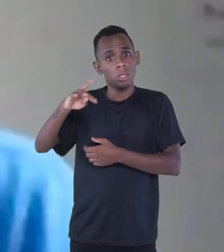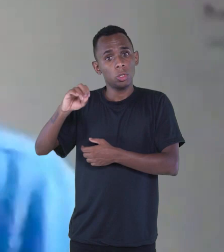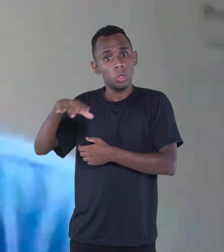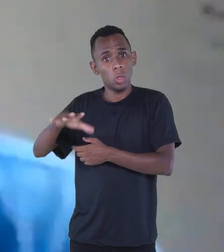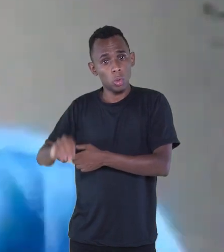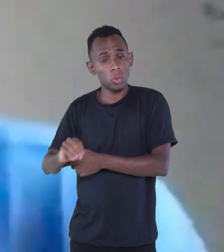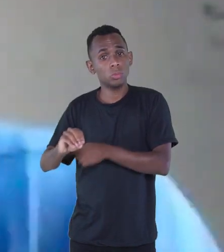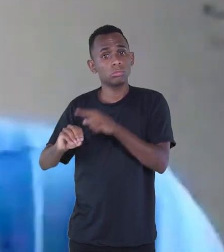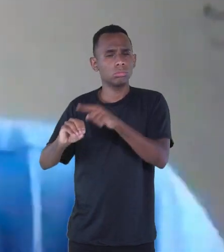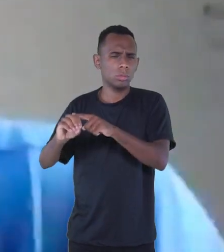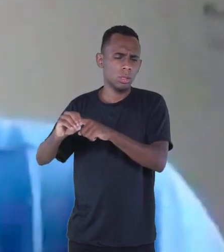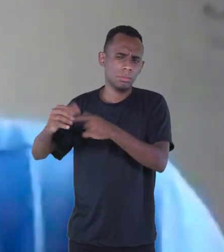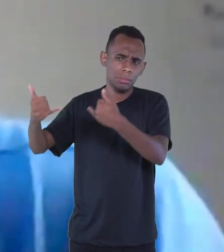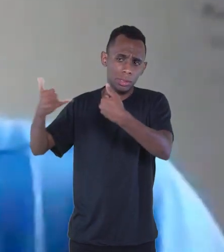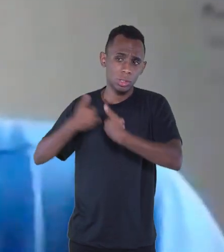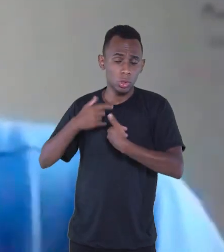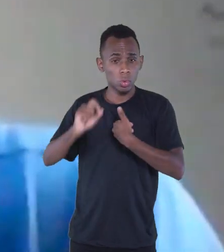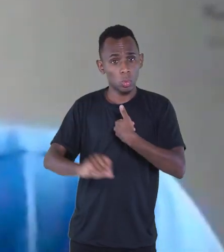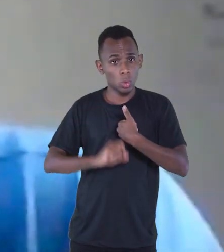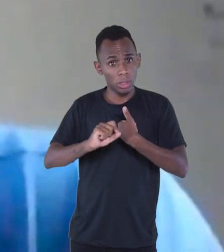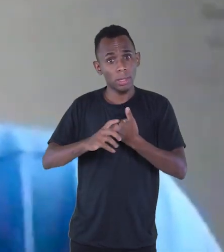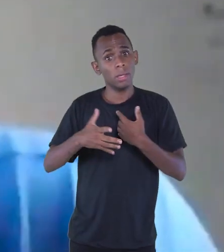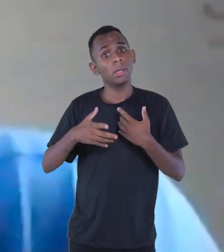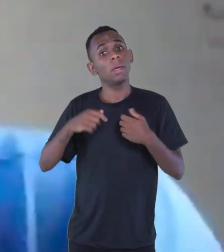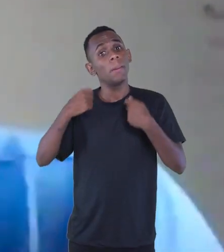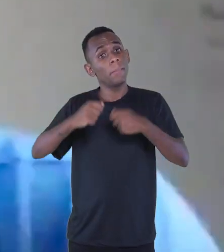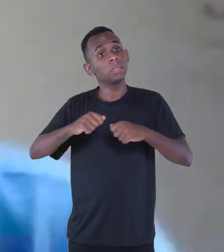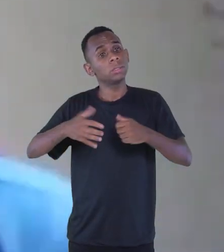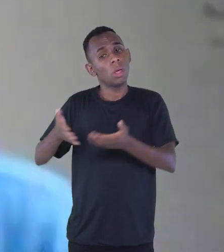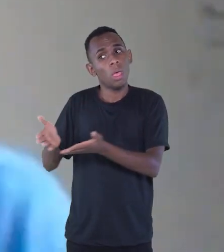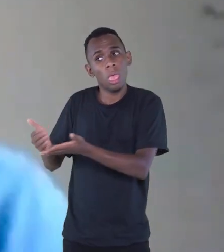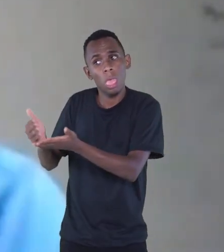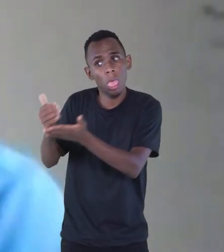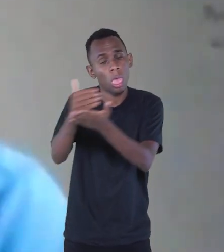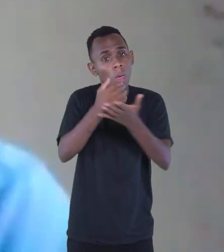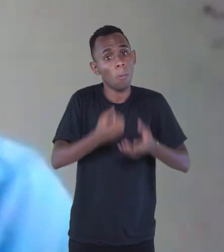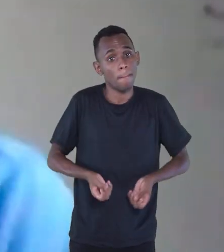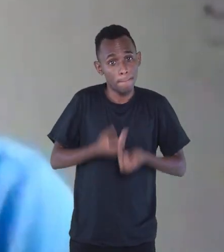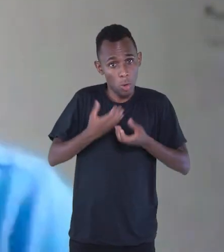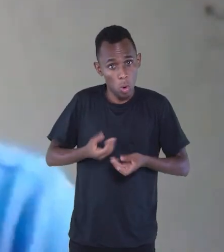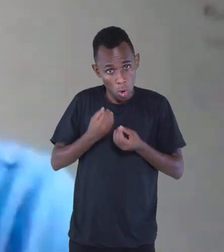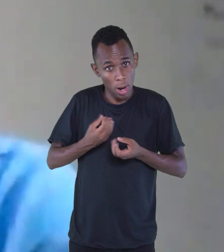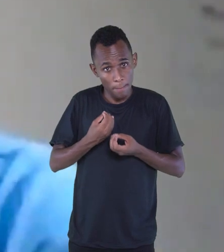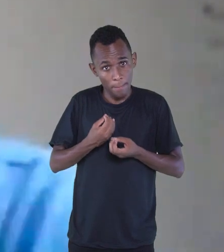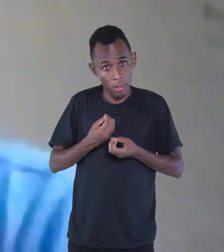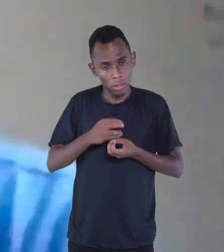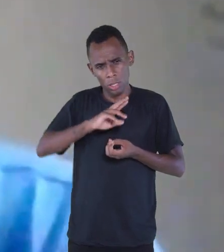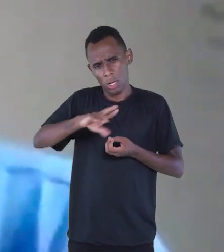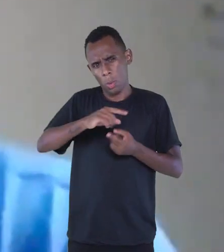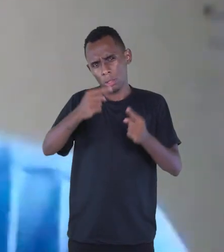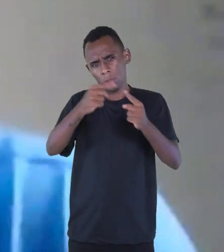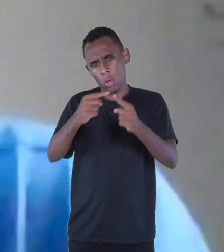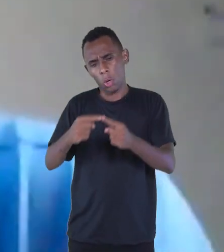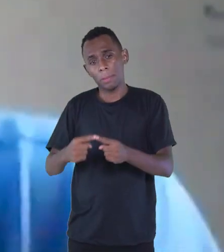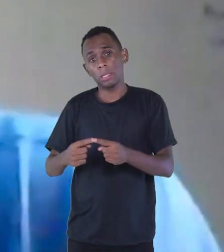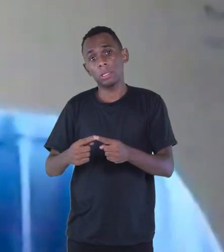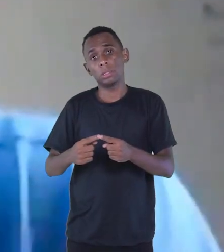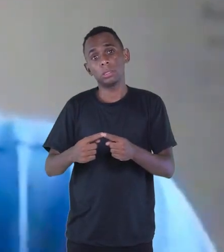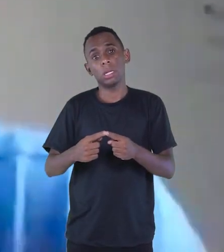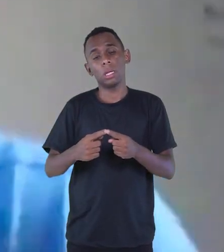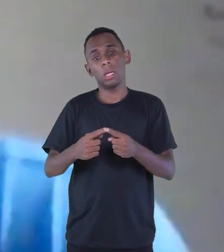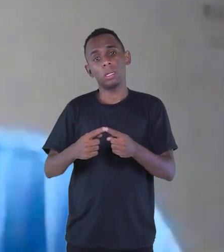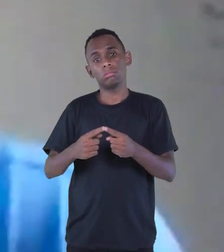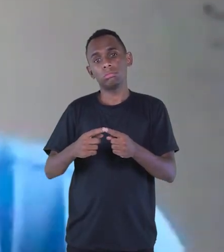E ele falou olha, você tem que reunir esses poemas que não são os poemas de cordel longos. Os poemas de cordel são